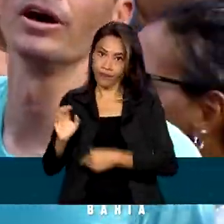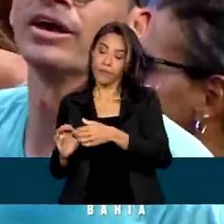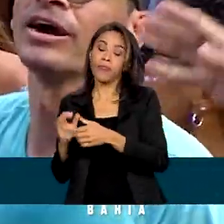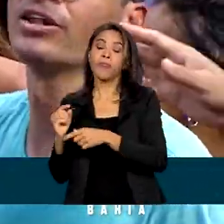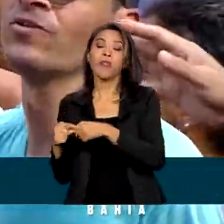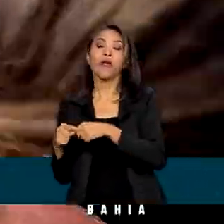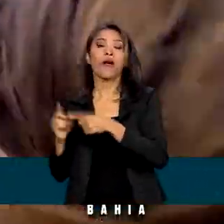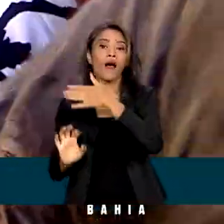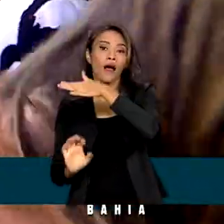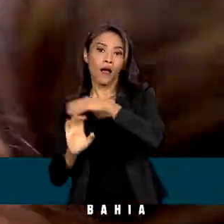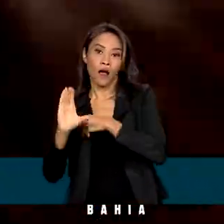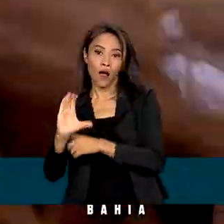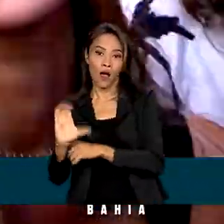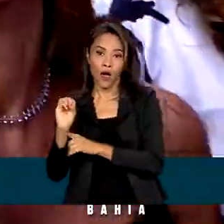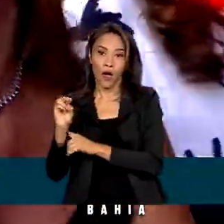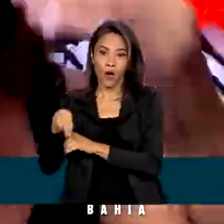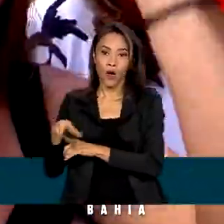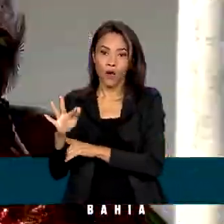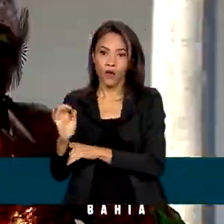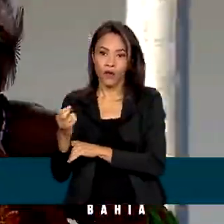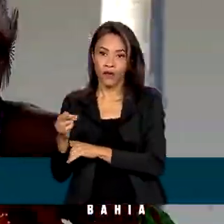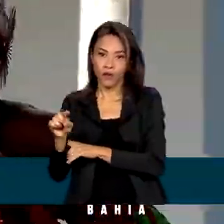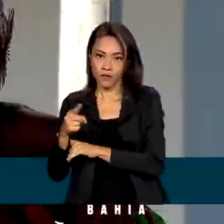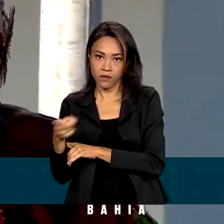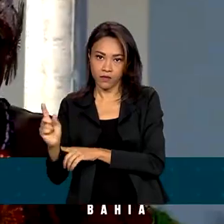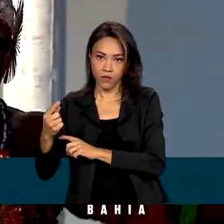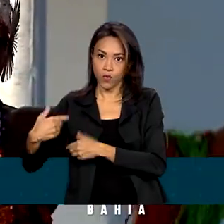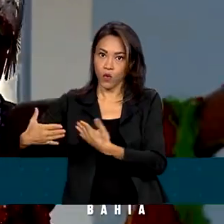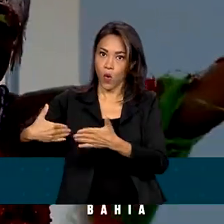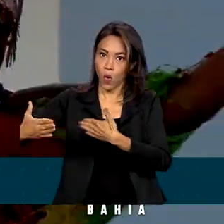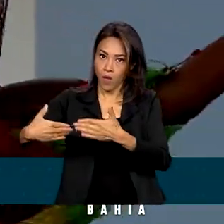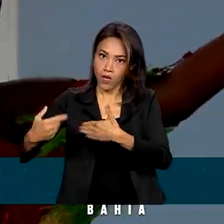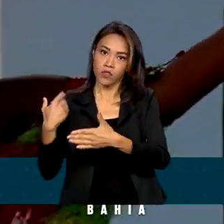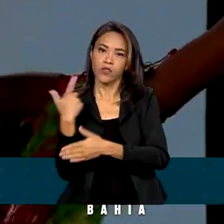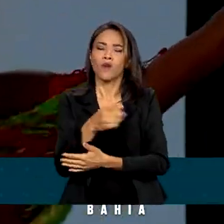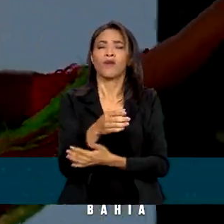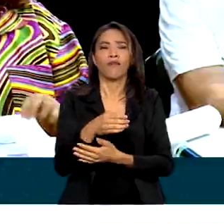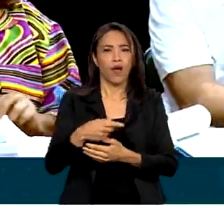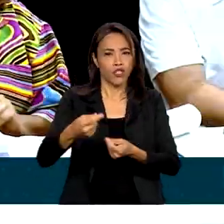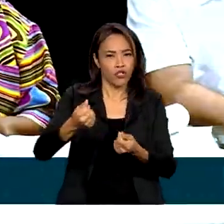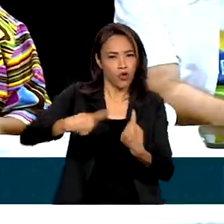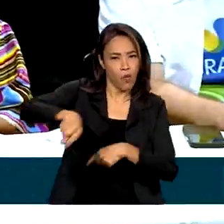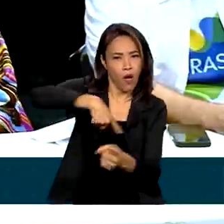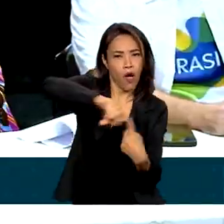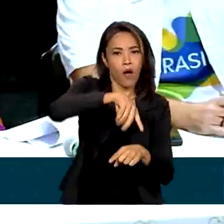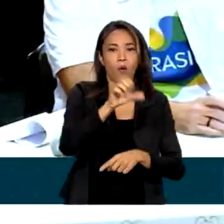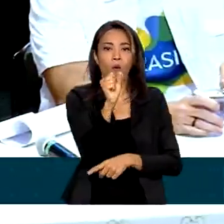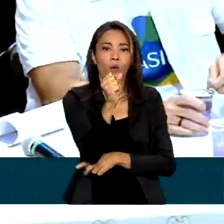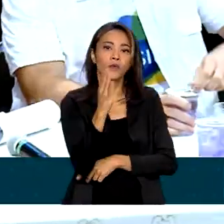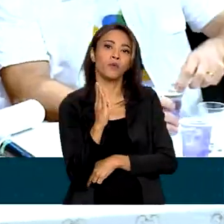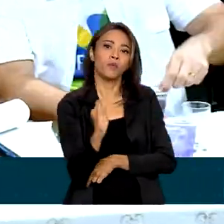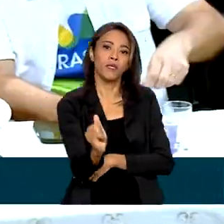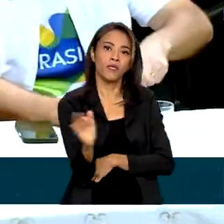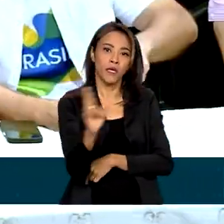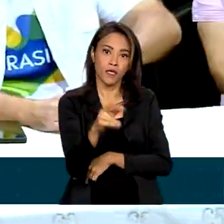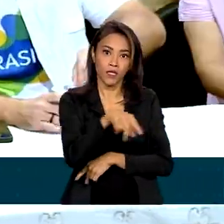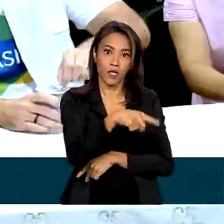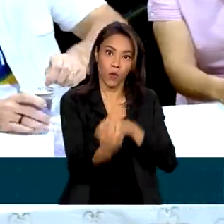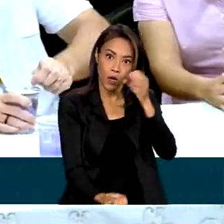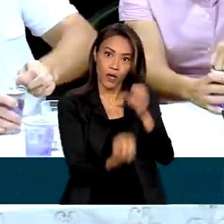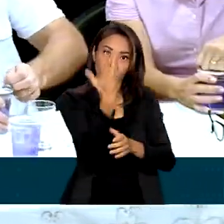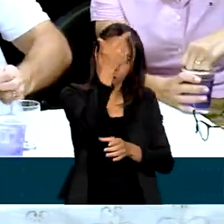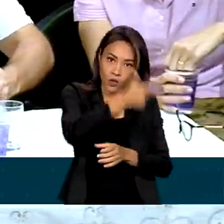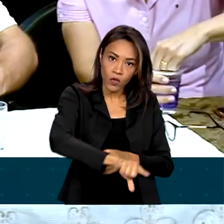do Comércio, o carnaval desse ano deve movimentar cerca de 8 bilhões de reais. E com a recriação do Ministério da Cultura,